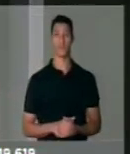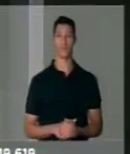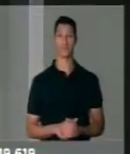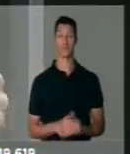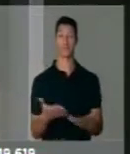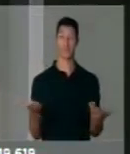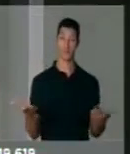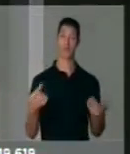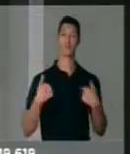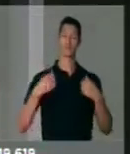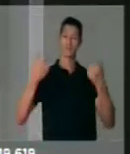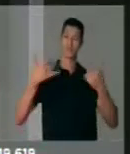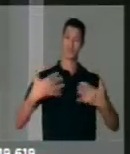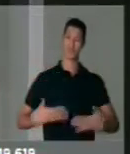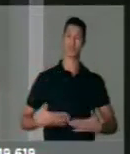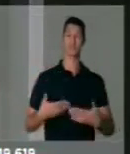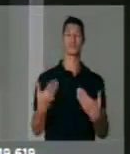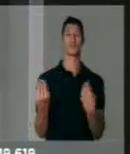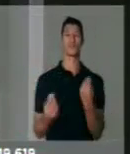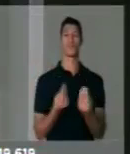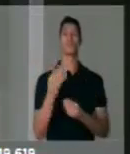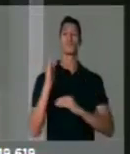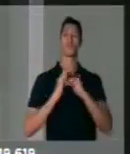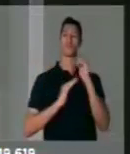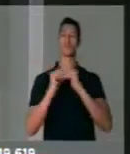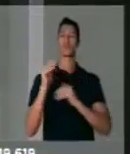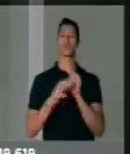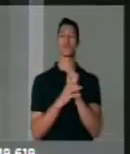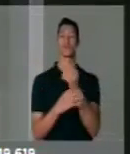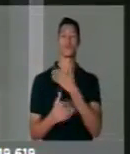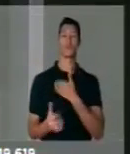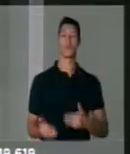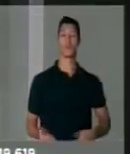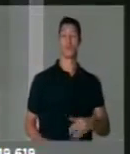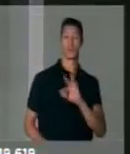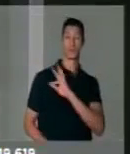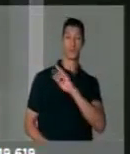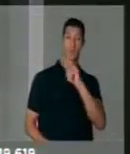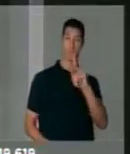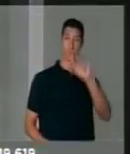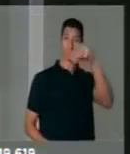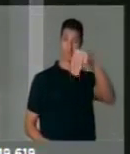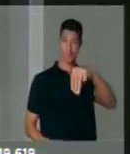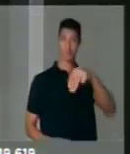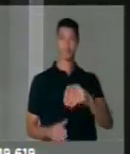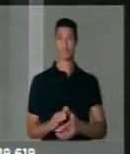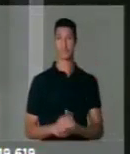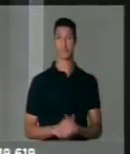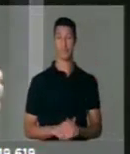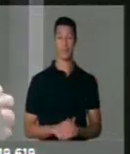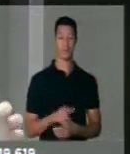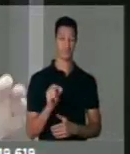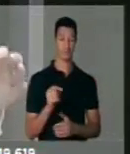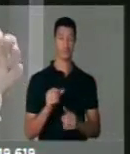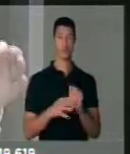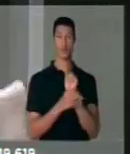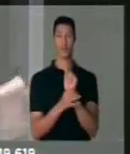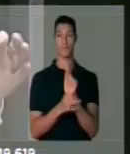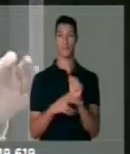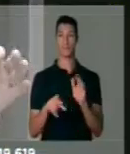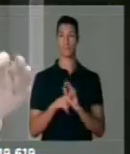E aí eu tenho que relatar, senhor presidente, como profissional de segurança pública, como policial militar, que a segurança